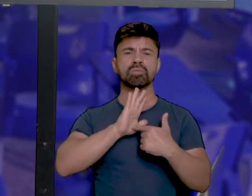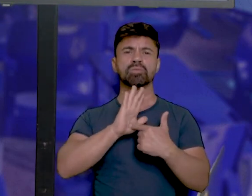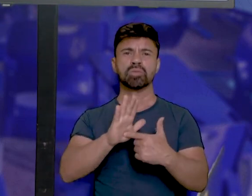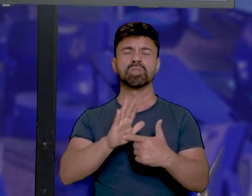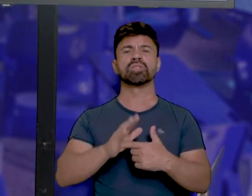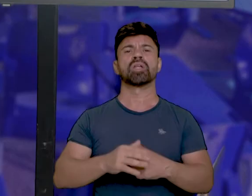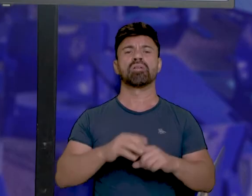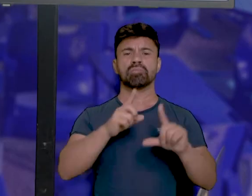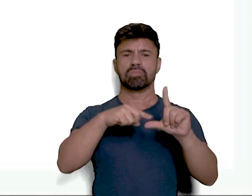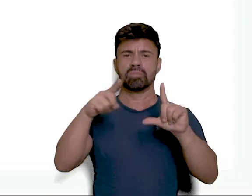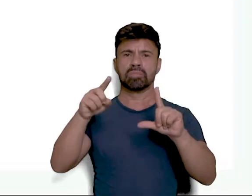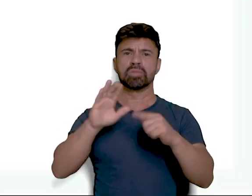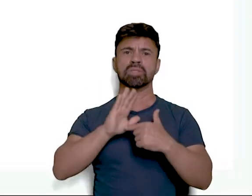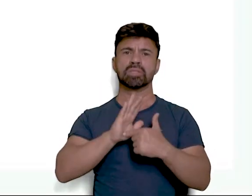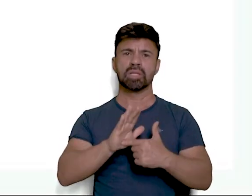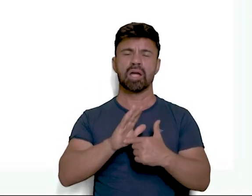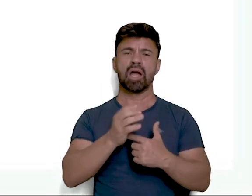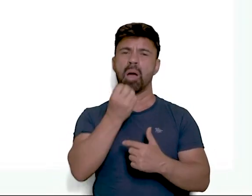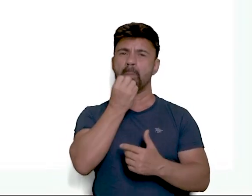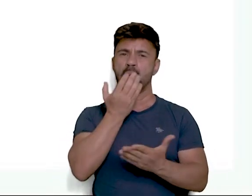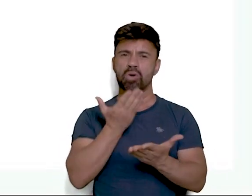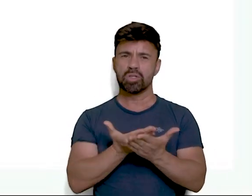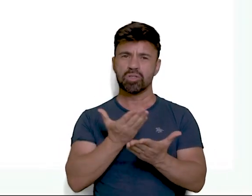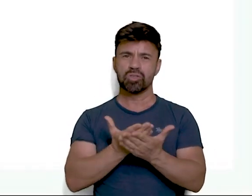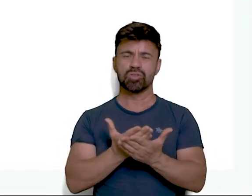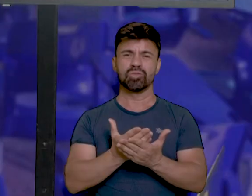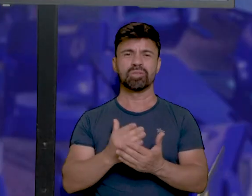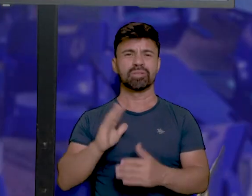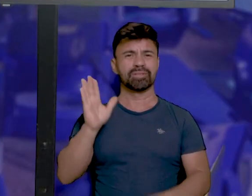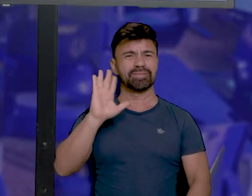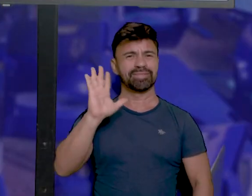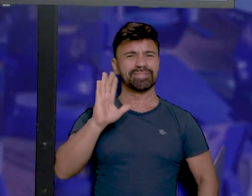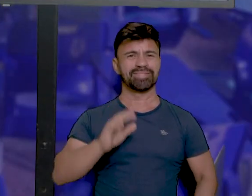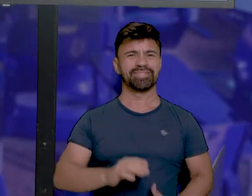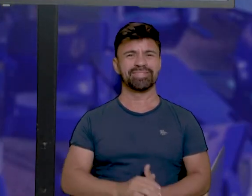Projeções e escalas. Tenham bons estudos. E até a próxima.